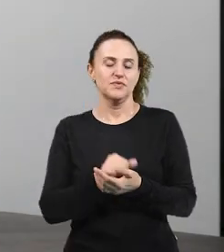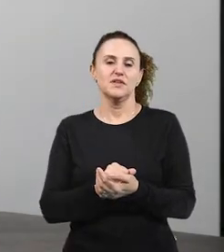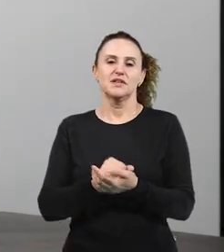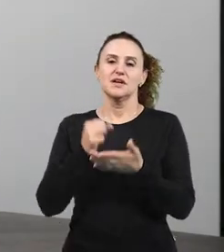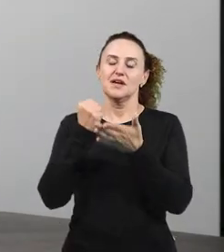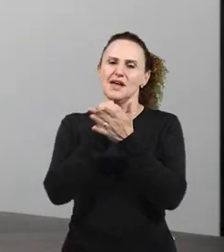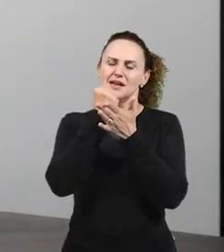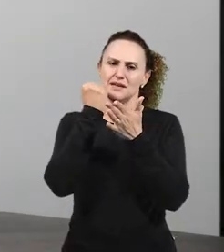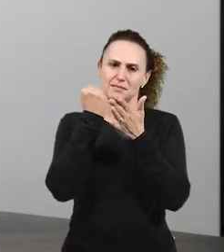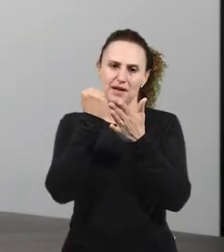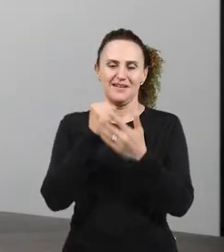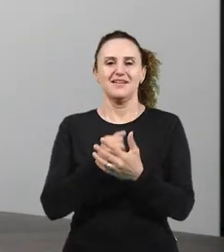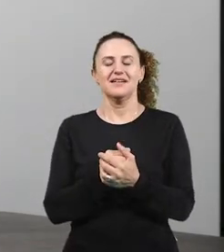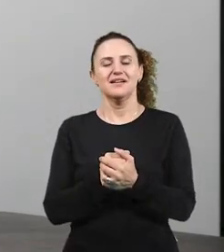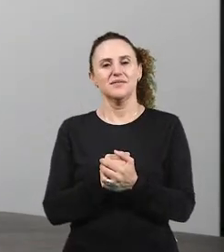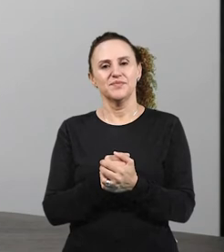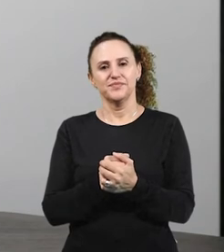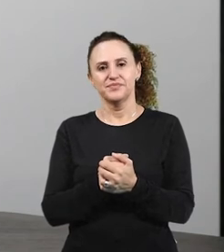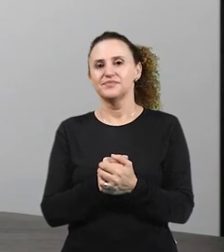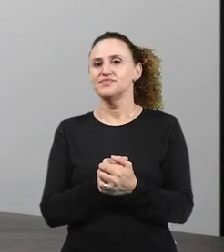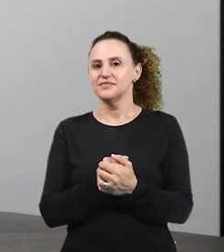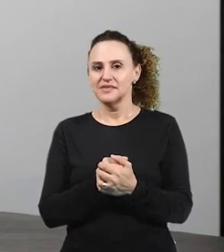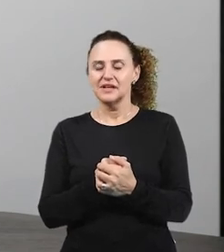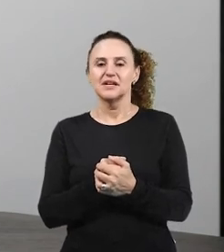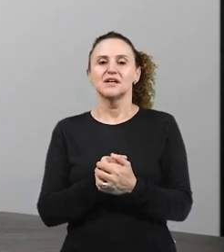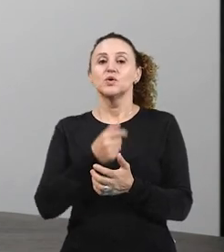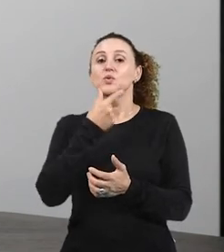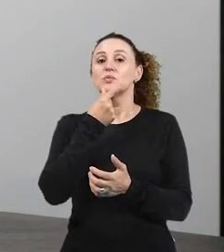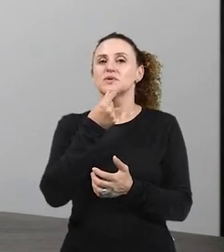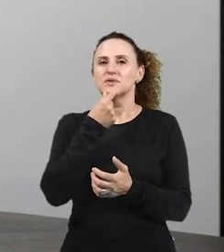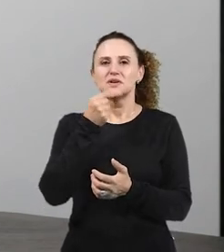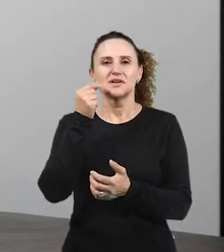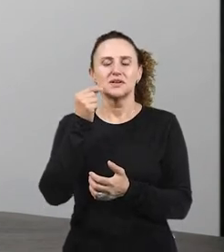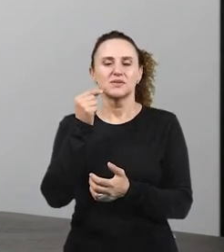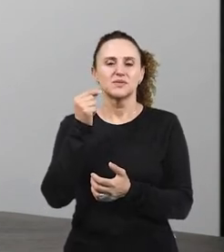tá? o masculino e o singular